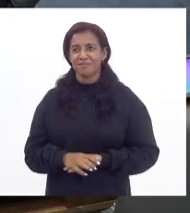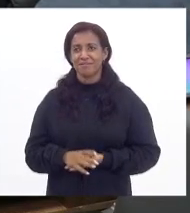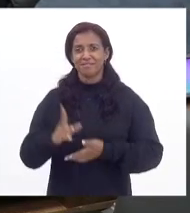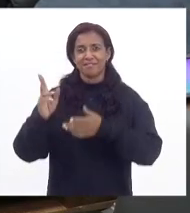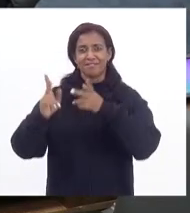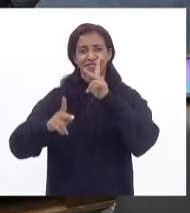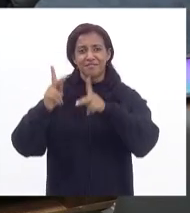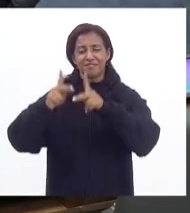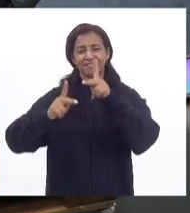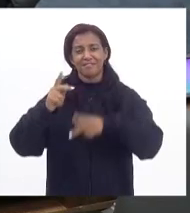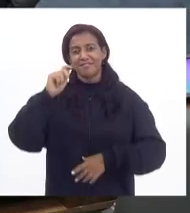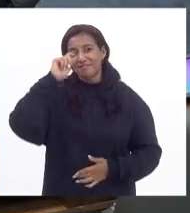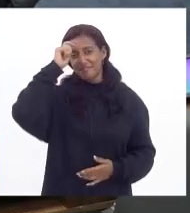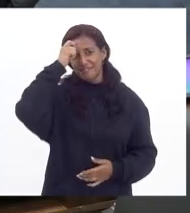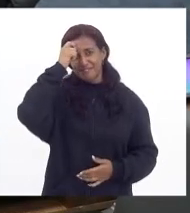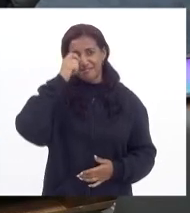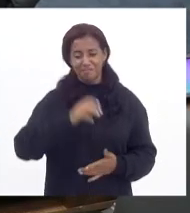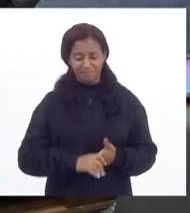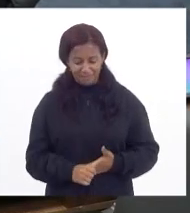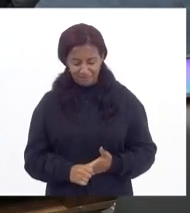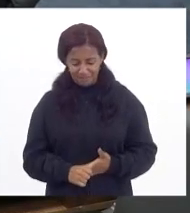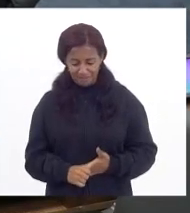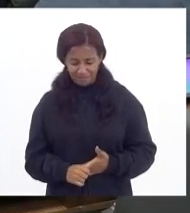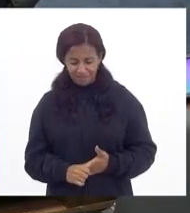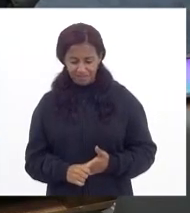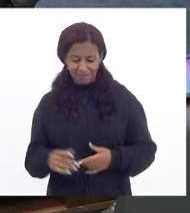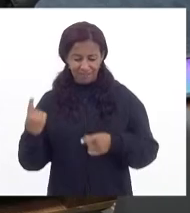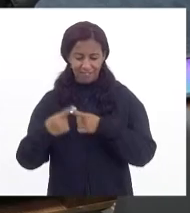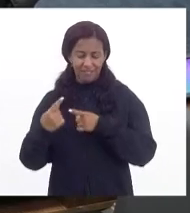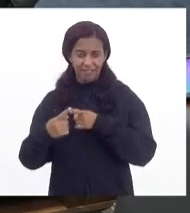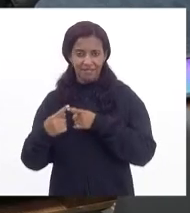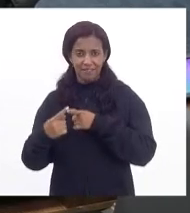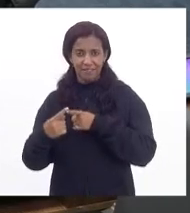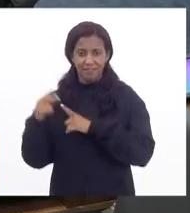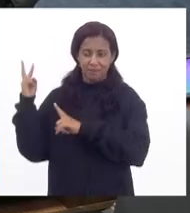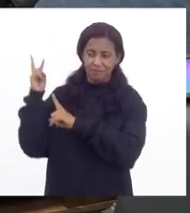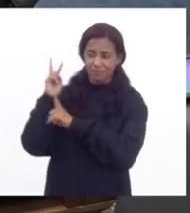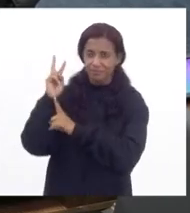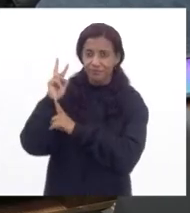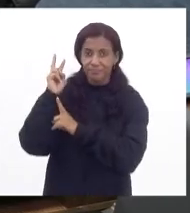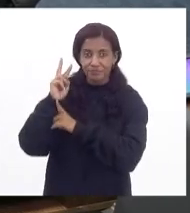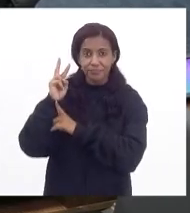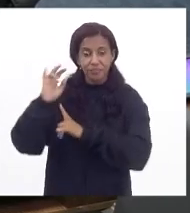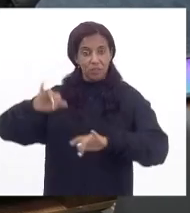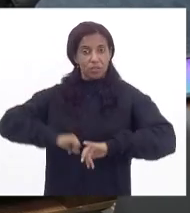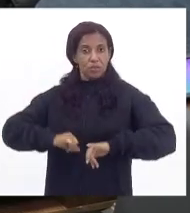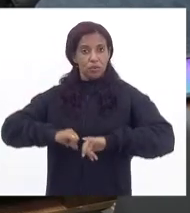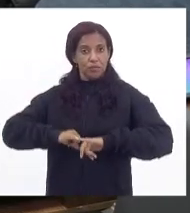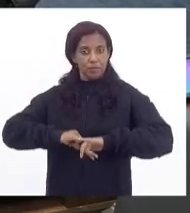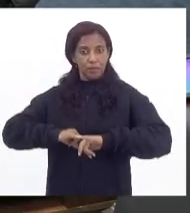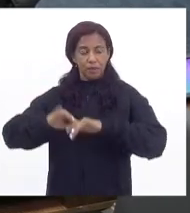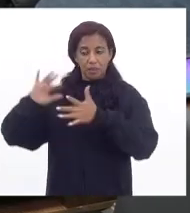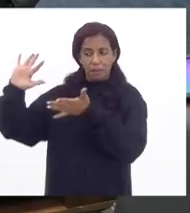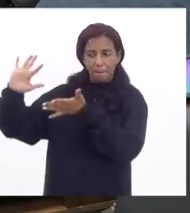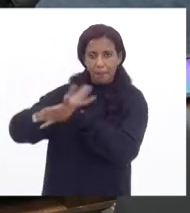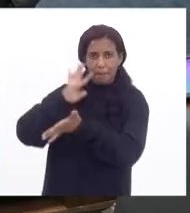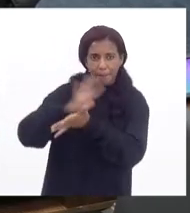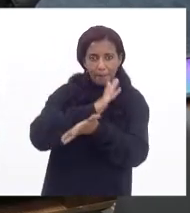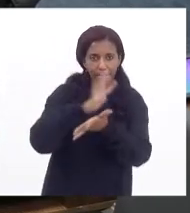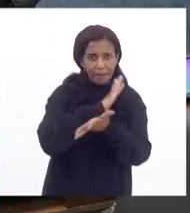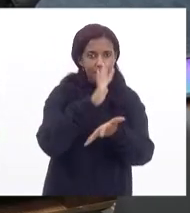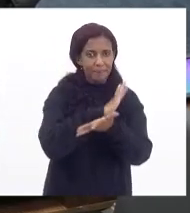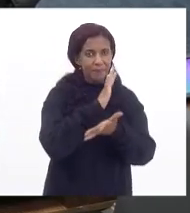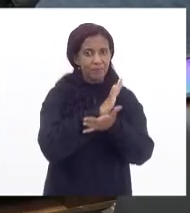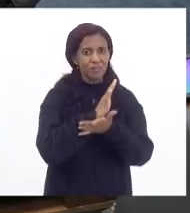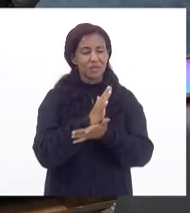populações negras e ao massacre que as populações indígenas têm vivido hoje. O governo se nega a demarcar